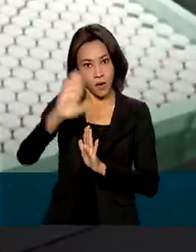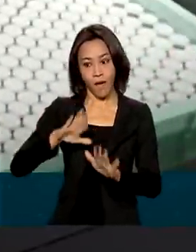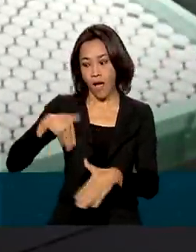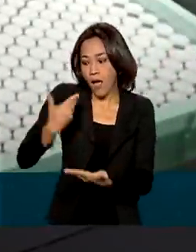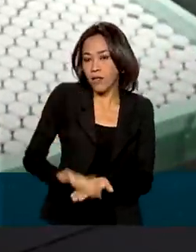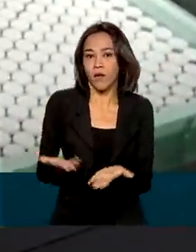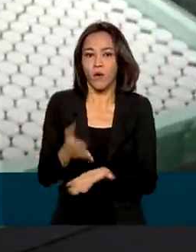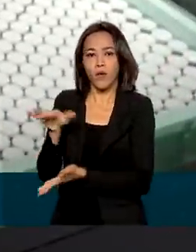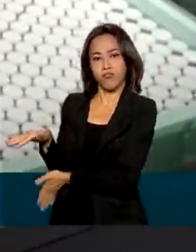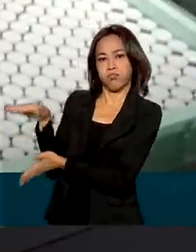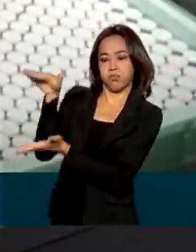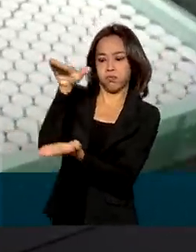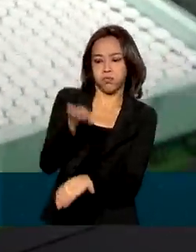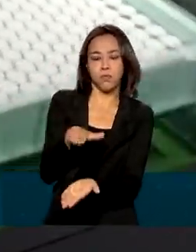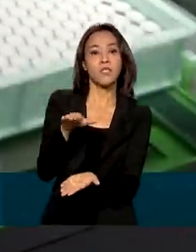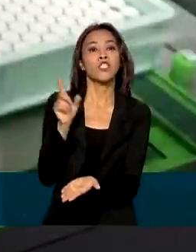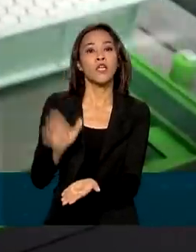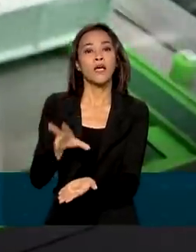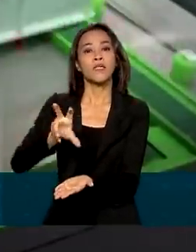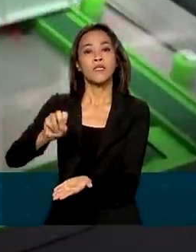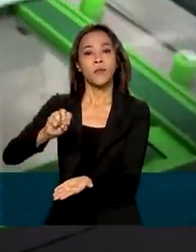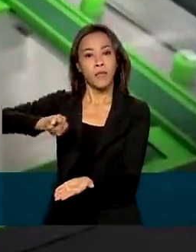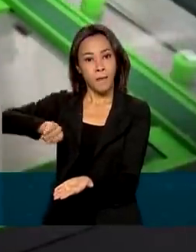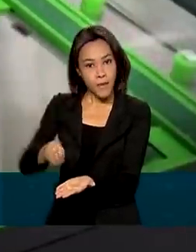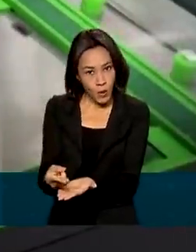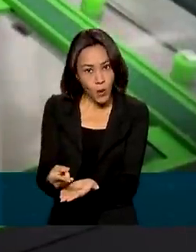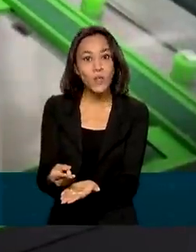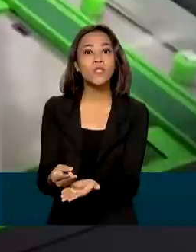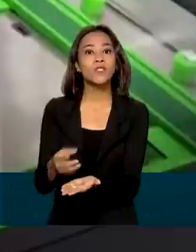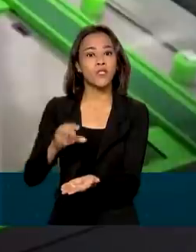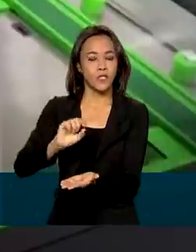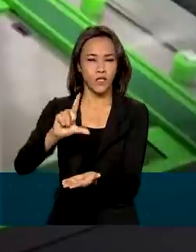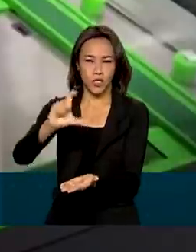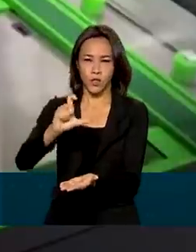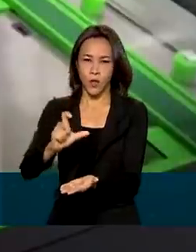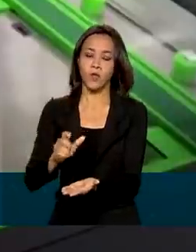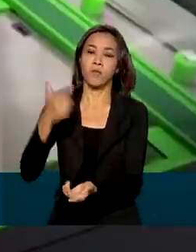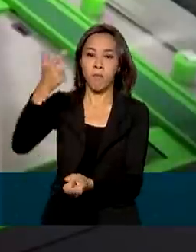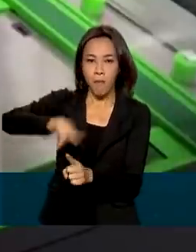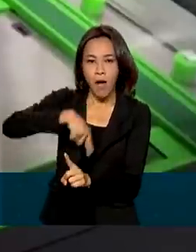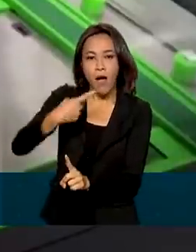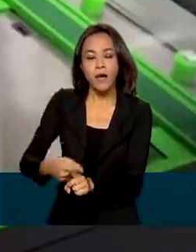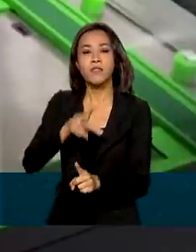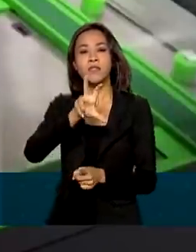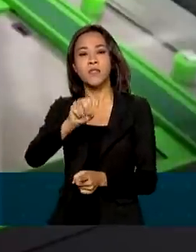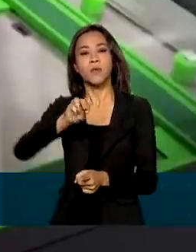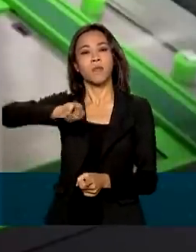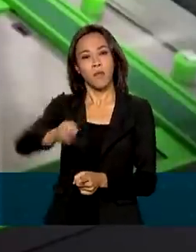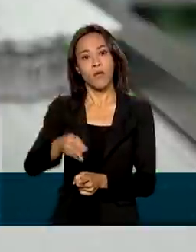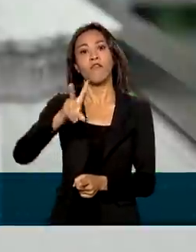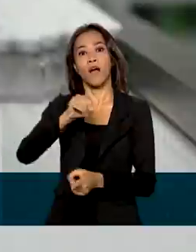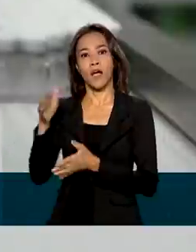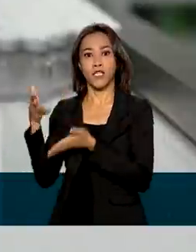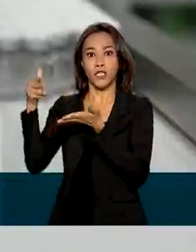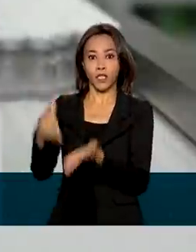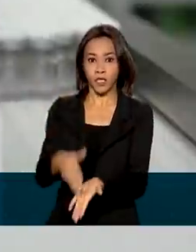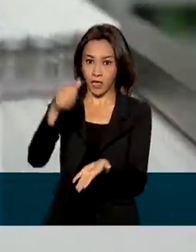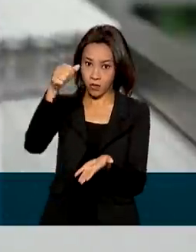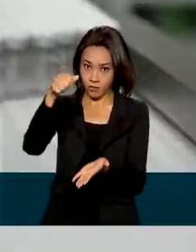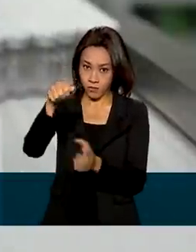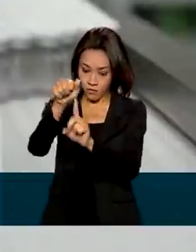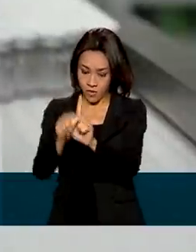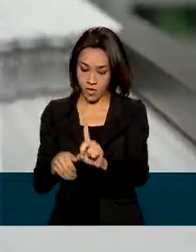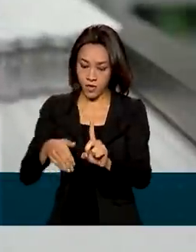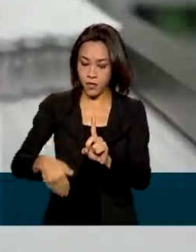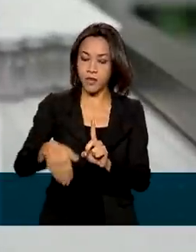já recebeu 50 milhões de doses do laboratório. Outras 50 milhões devem chegar em setembro. A